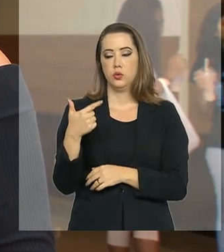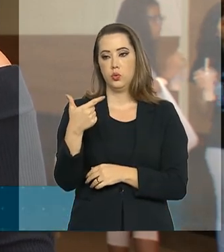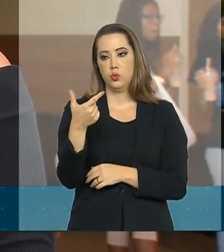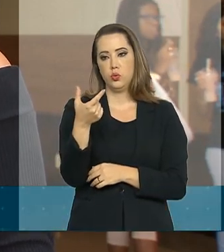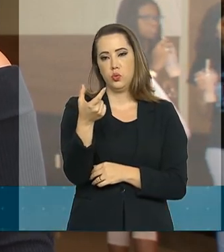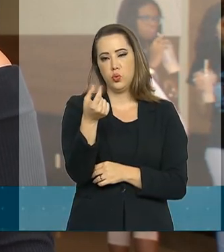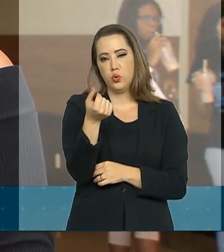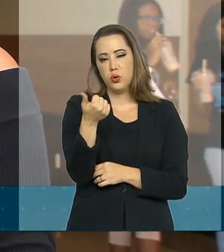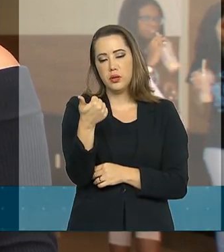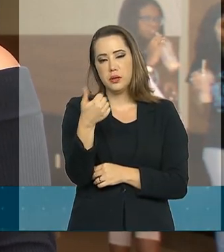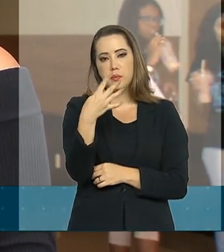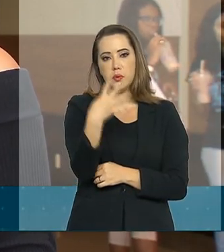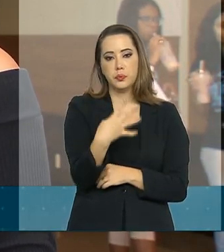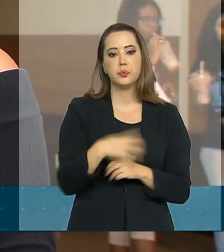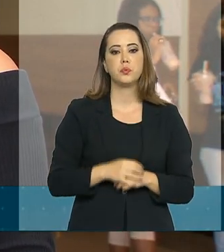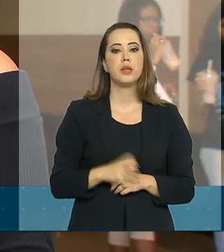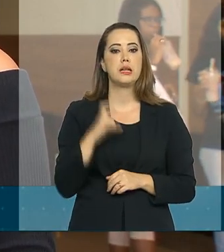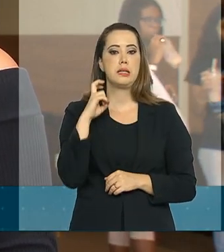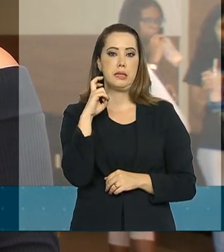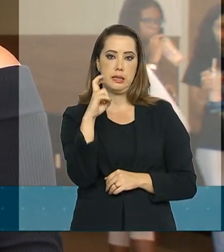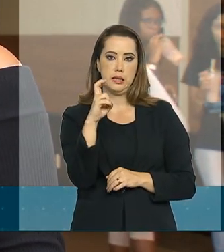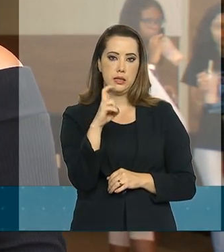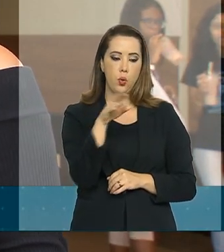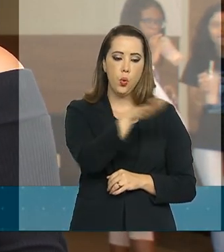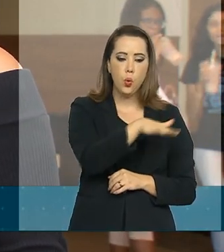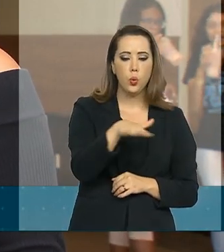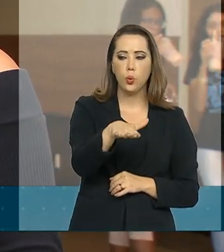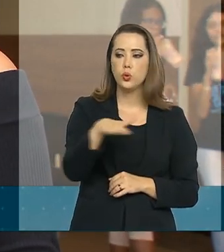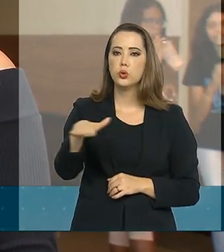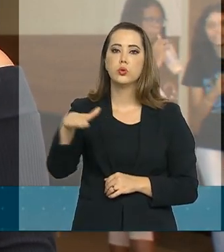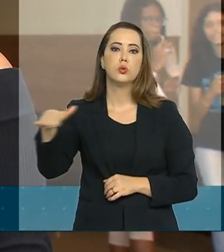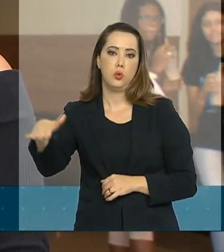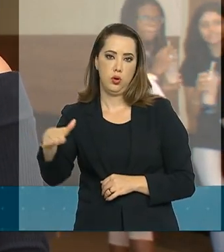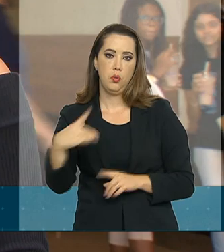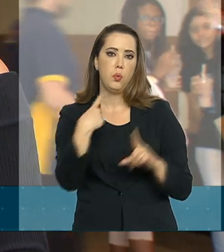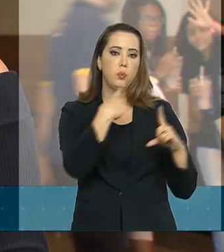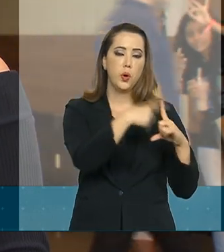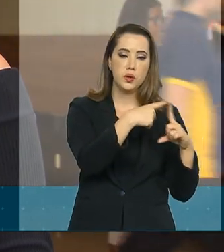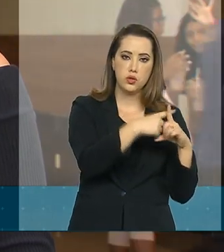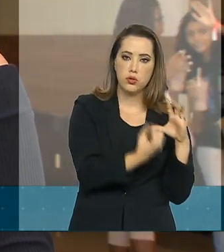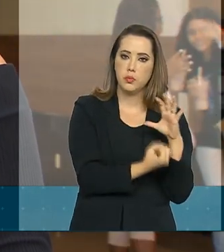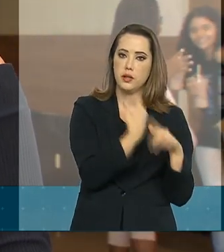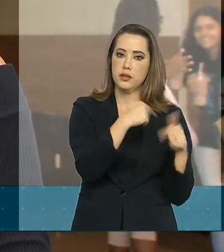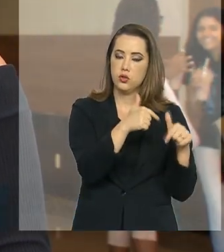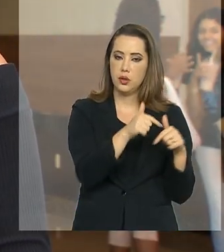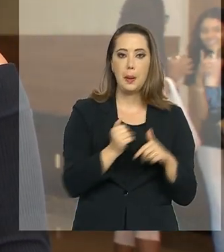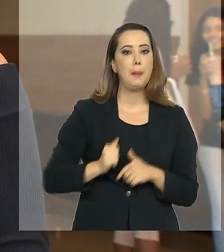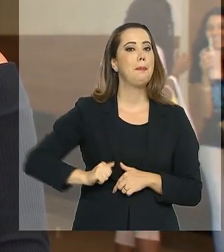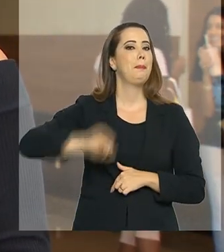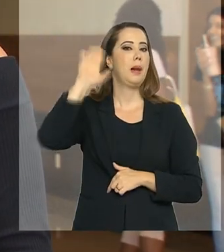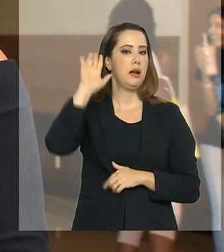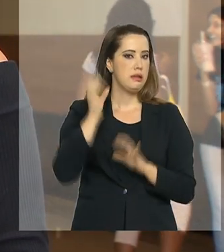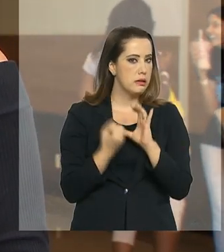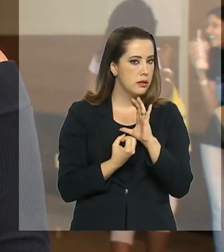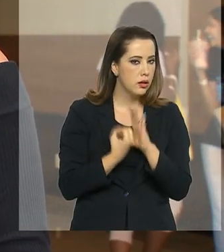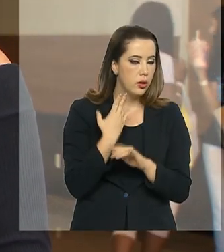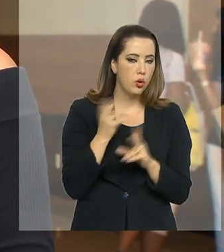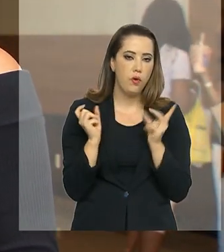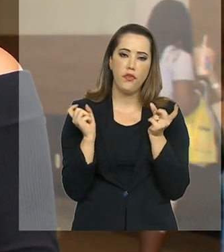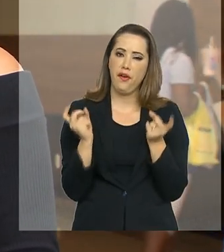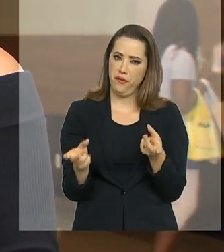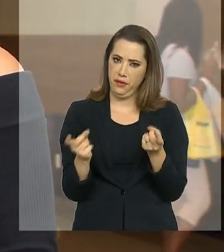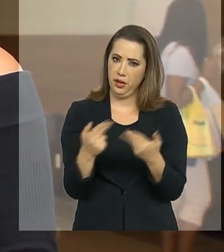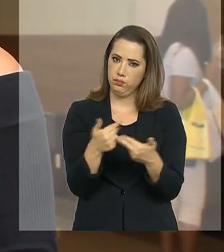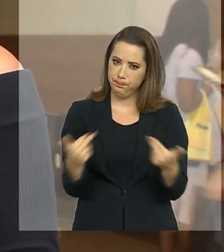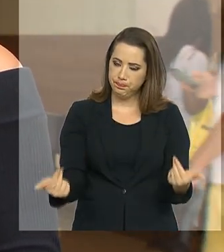atividades da economia tiveram saldo positivo na criação de empregos, com destaque para o comércio, responsável pela criação de